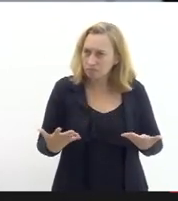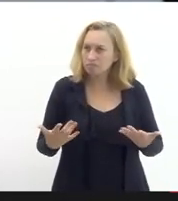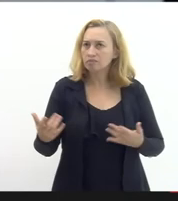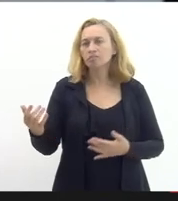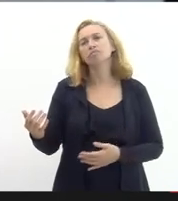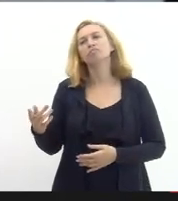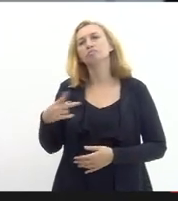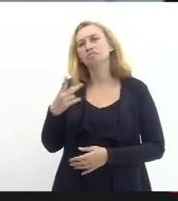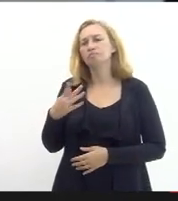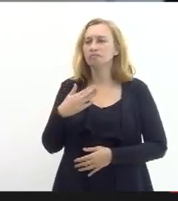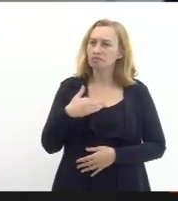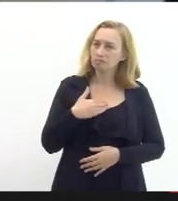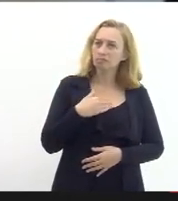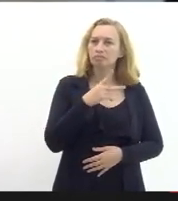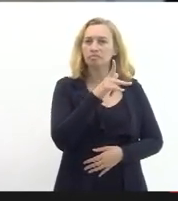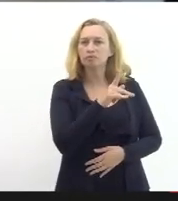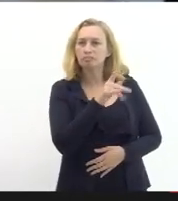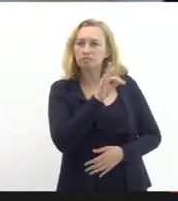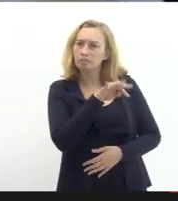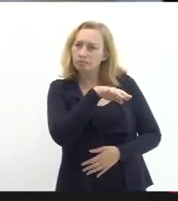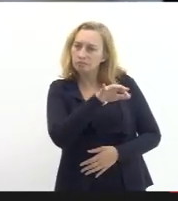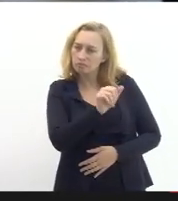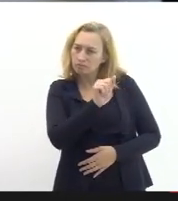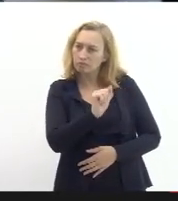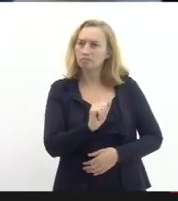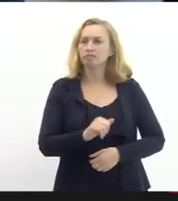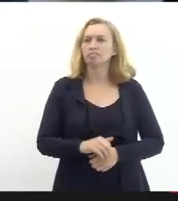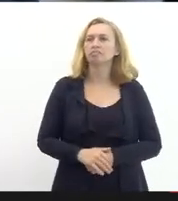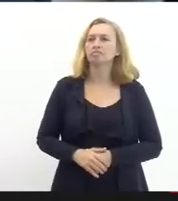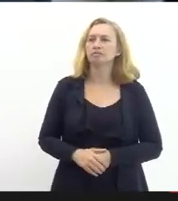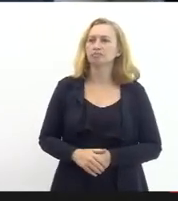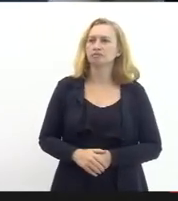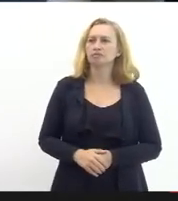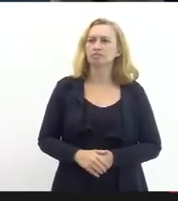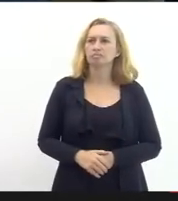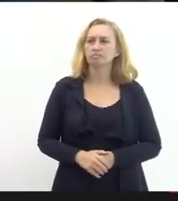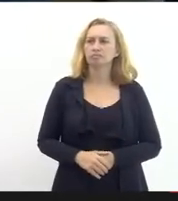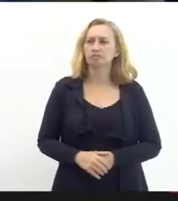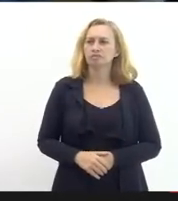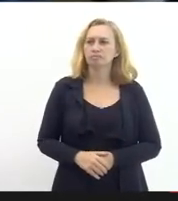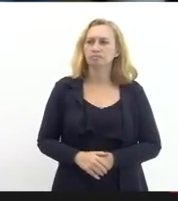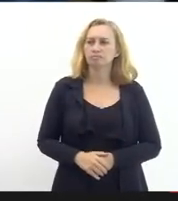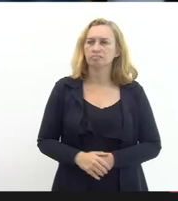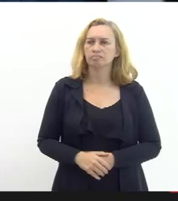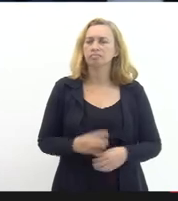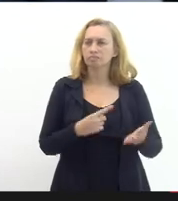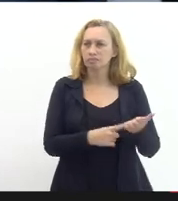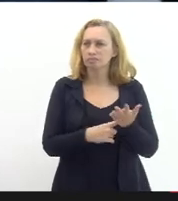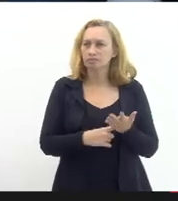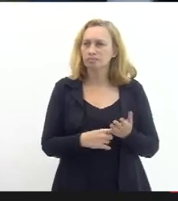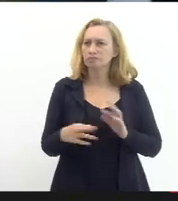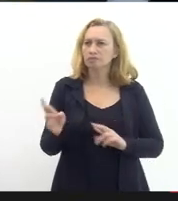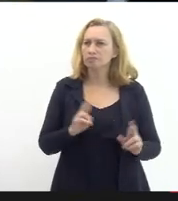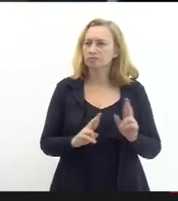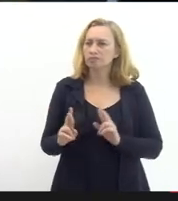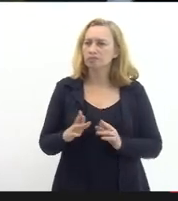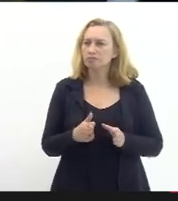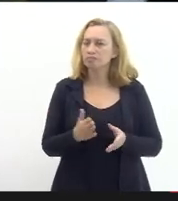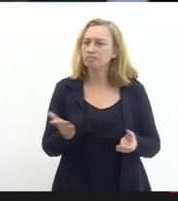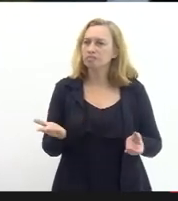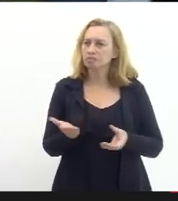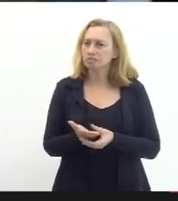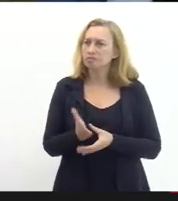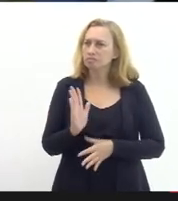ser direto até a exigência na Secretaria diretamente a gente vai estar atendendo com relação aos processos